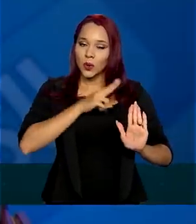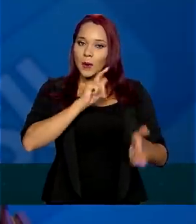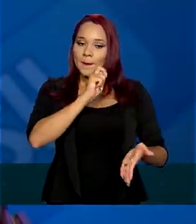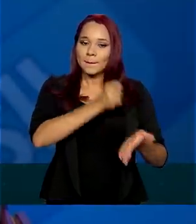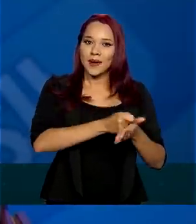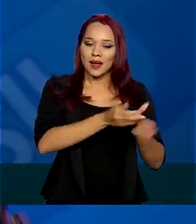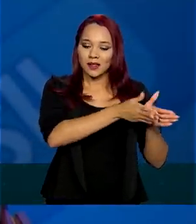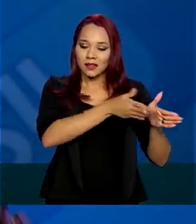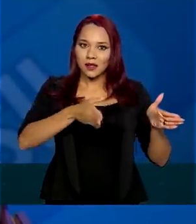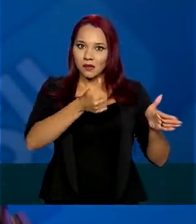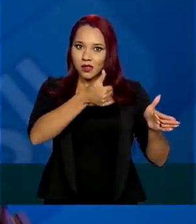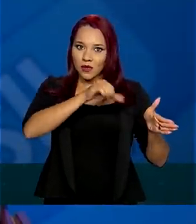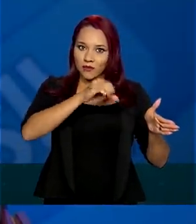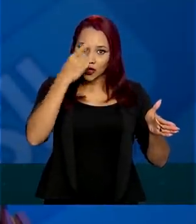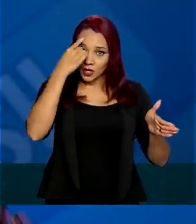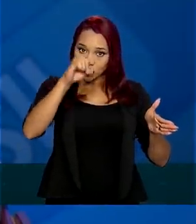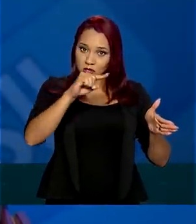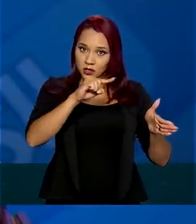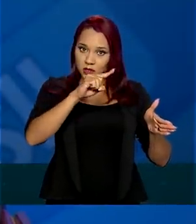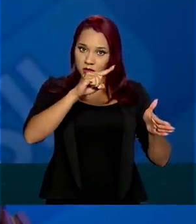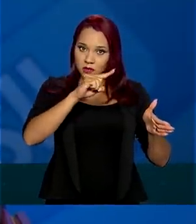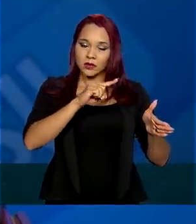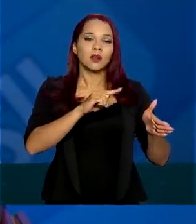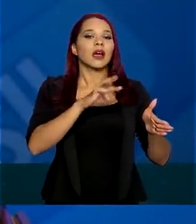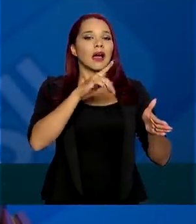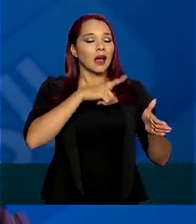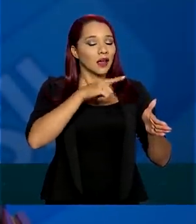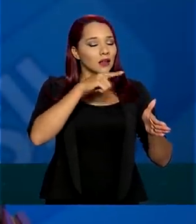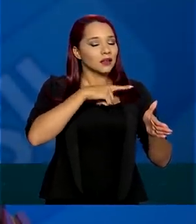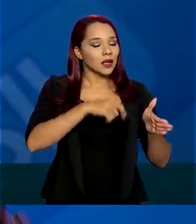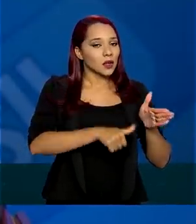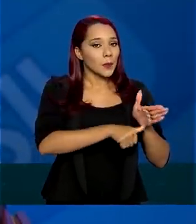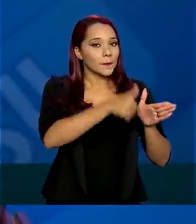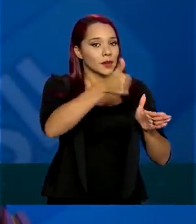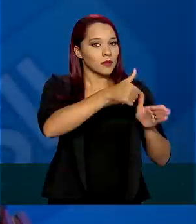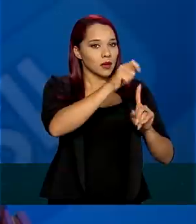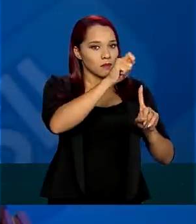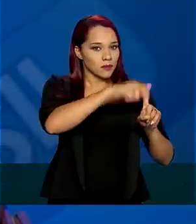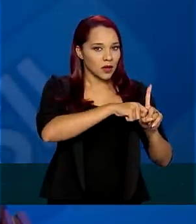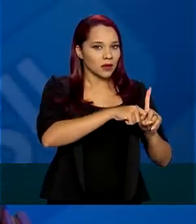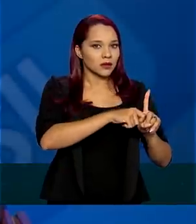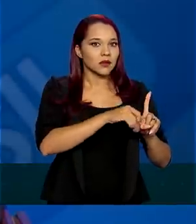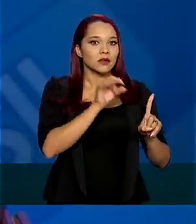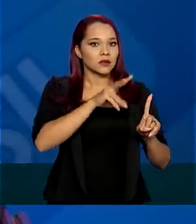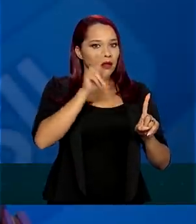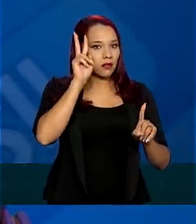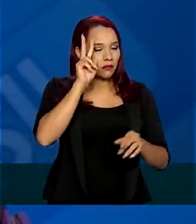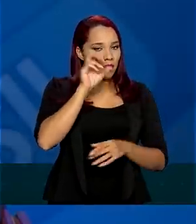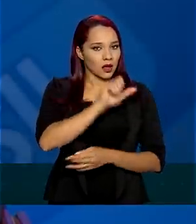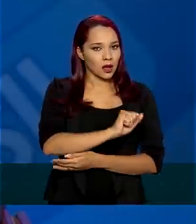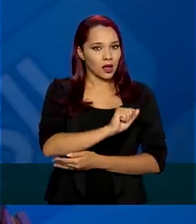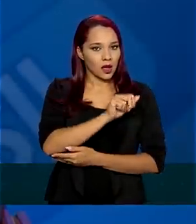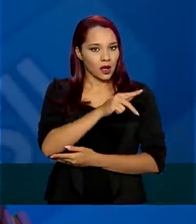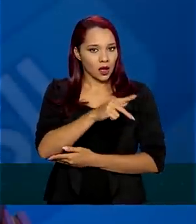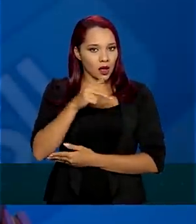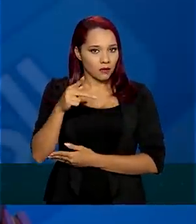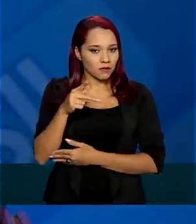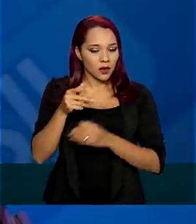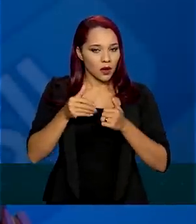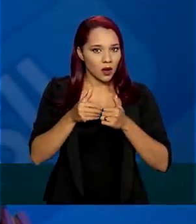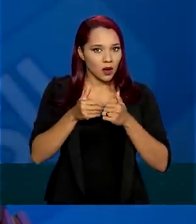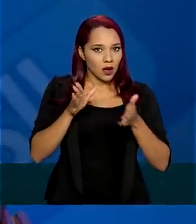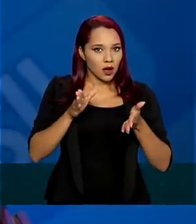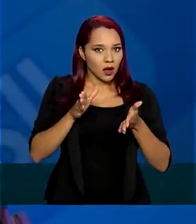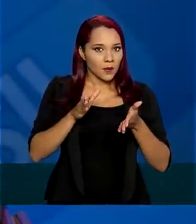90 dias para executar o programa, dentro ainda do primeiro mês, lembrar que o aplicativo foi aberto para inscrição